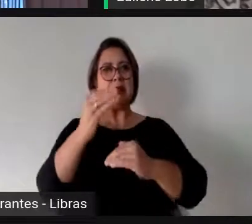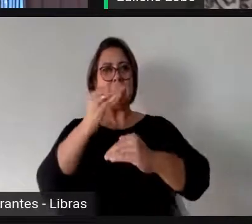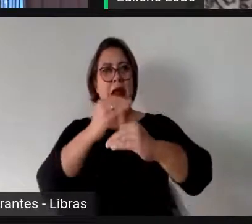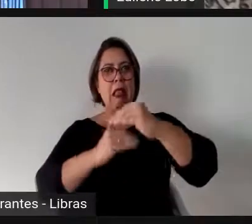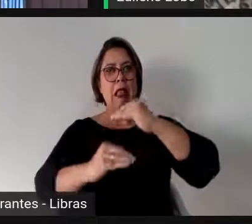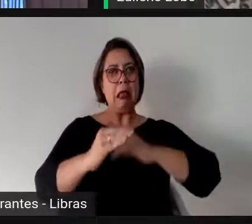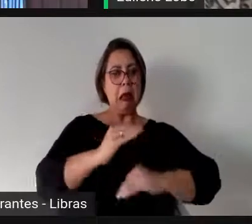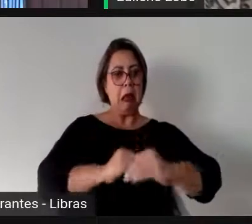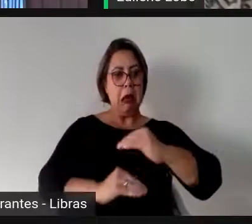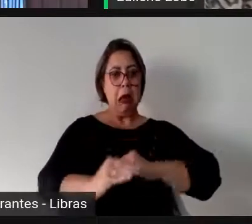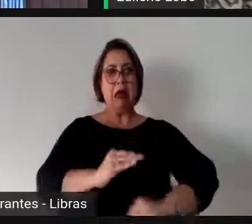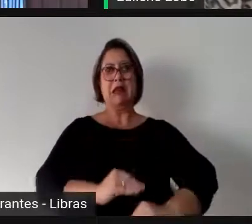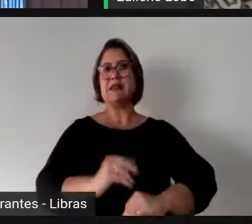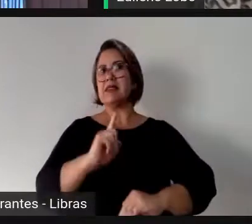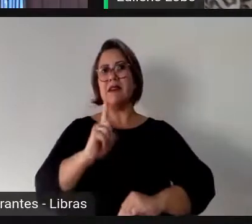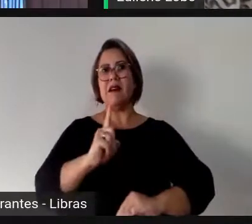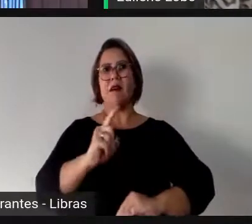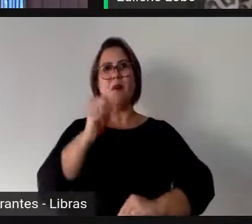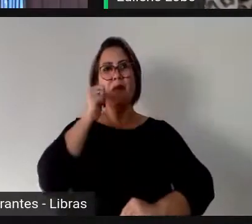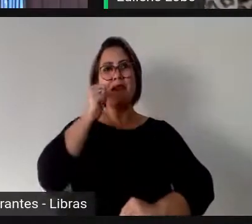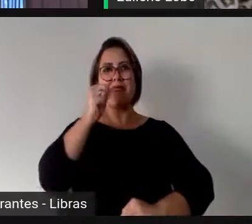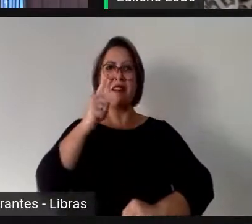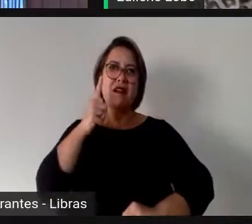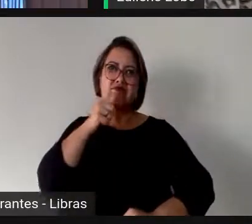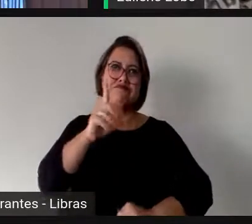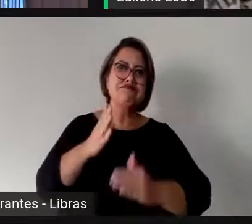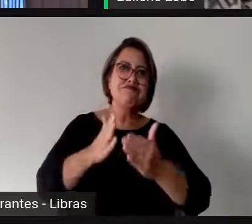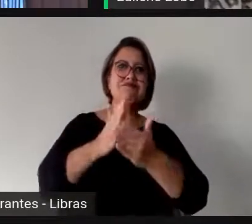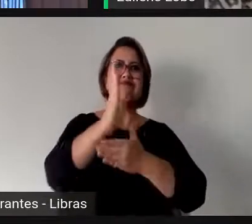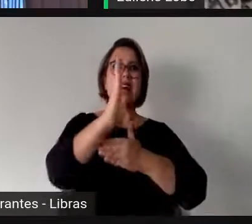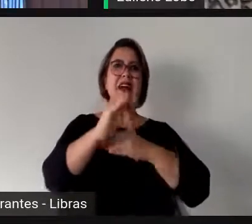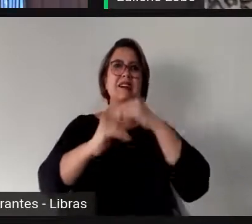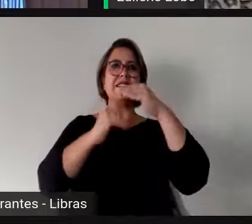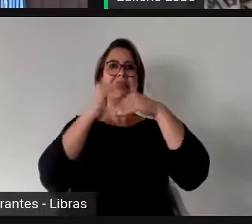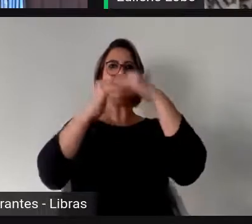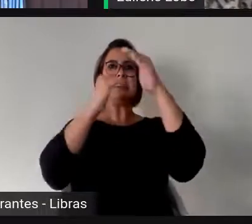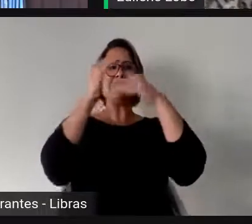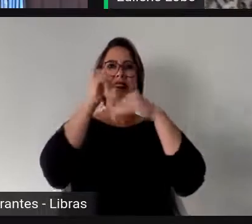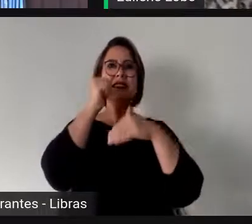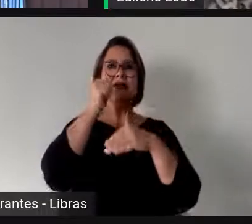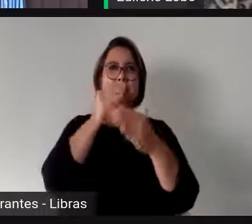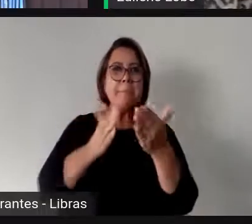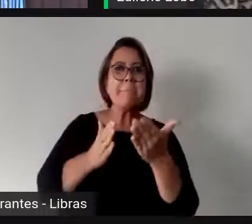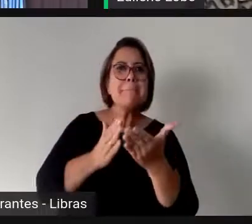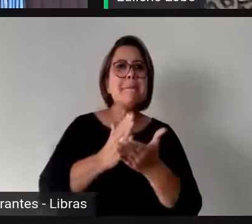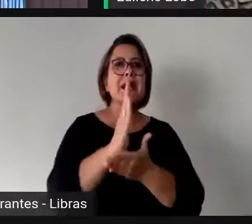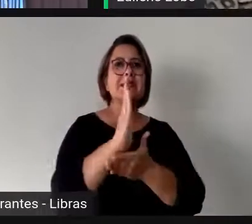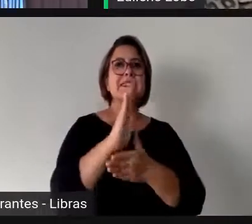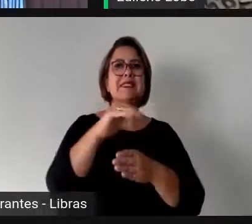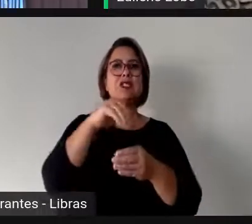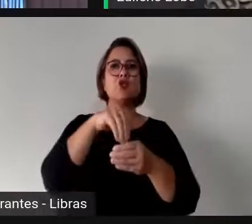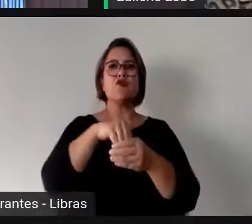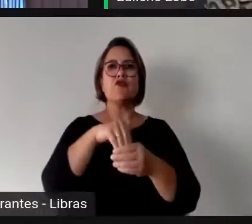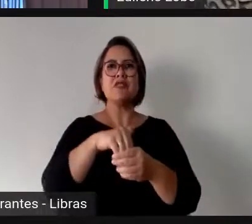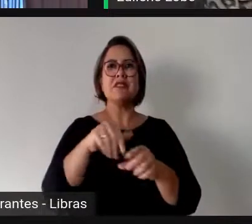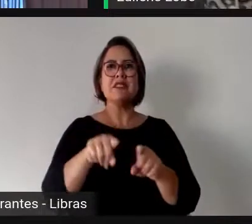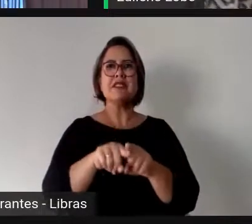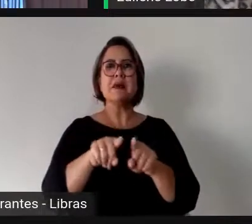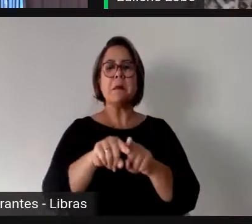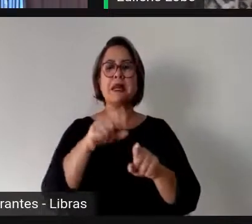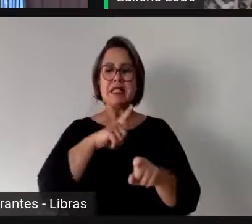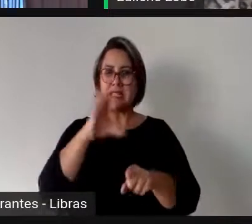cotas para as mulheres registrarem suas candidaturas, partilharem dos recursos